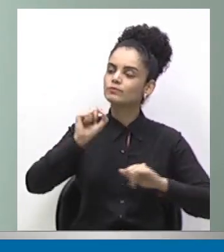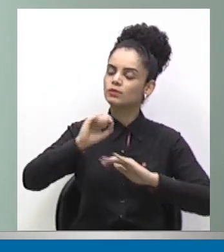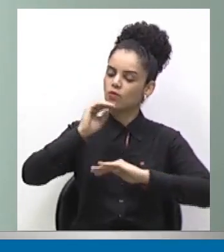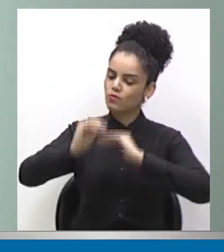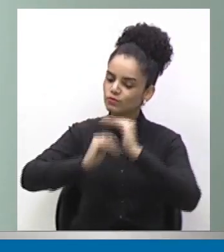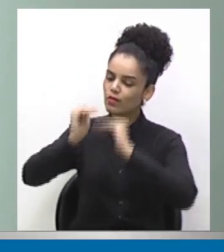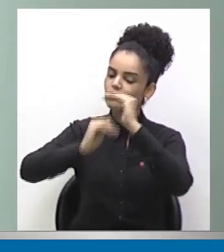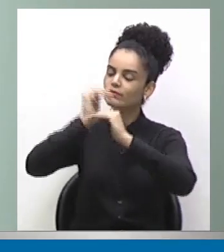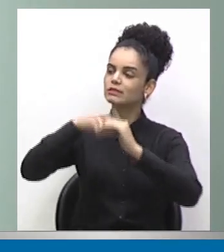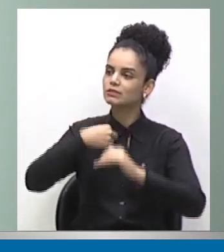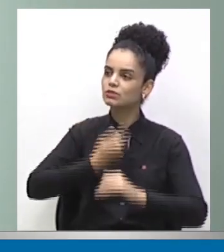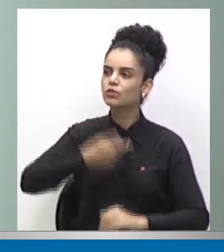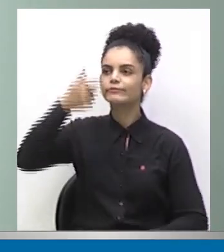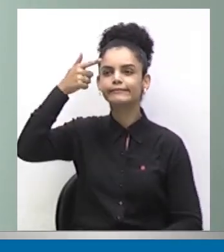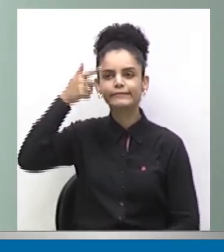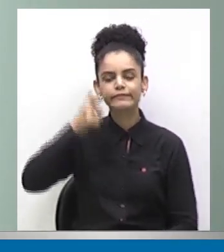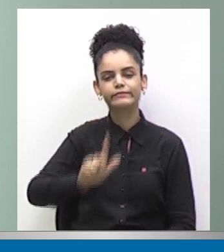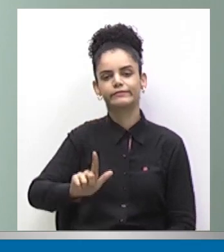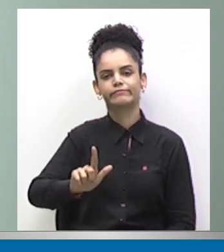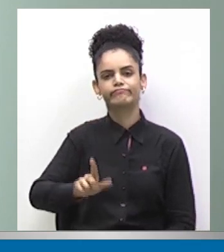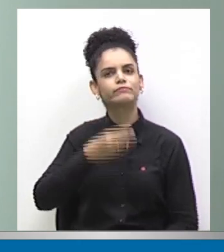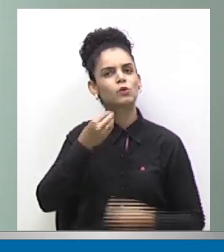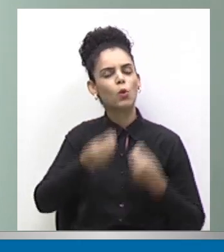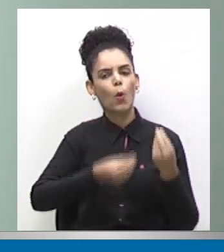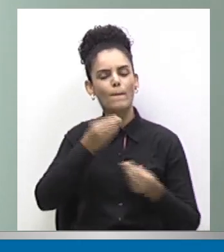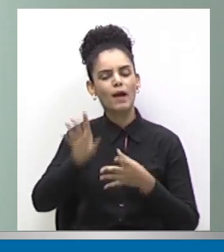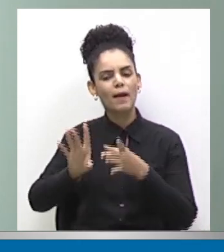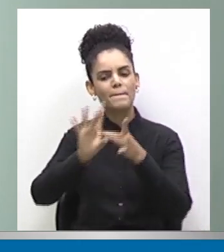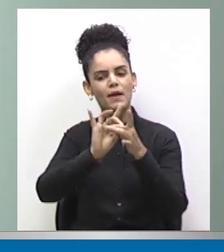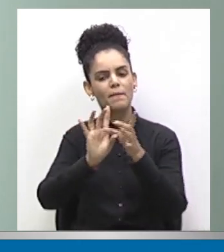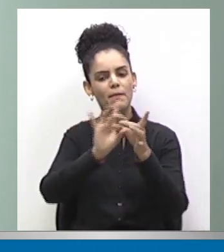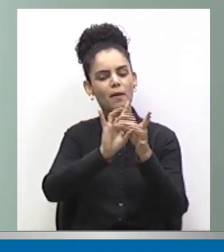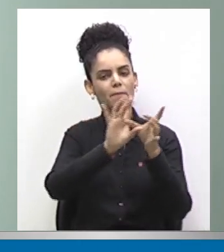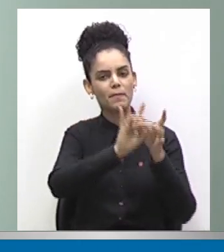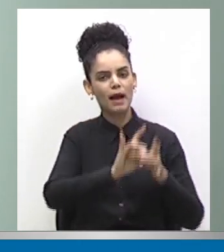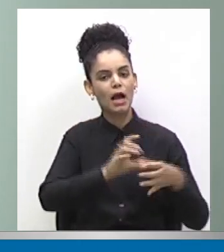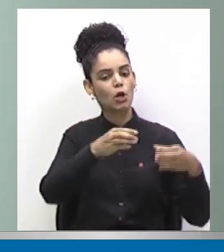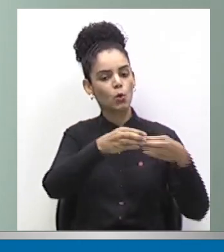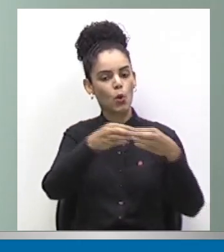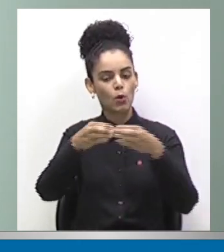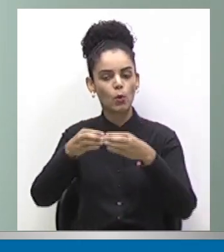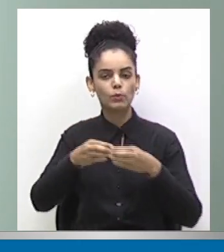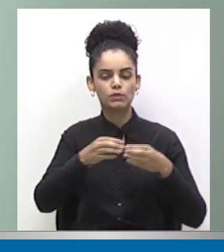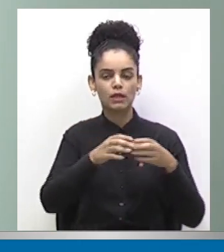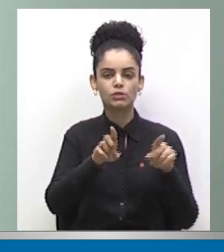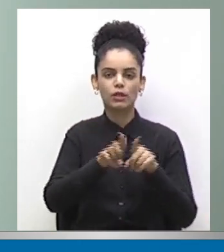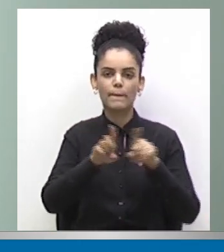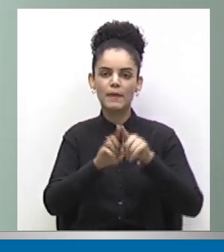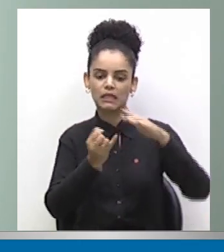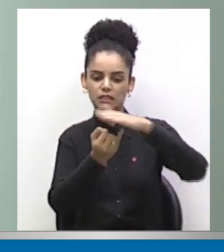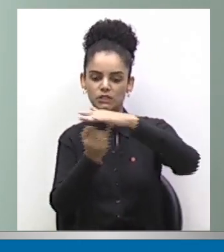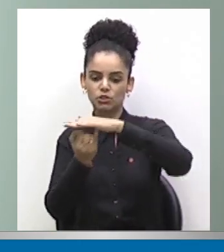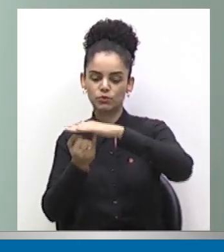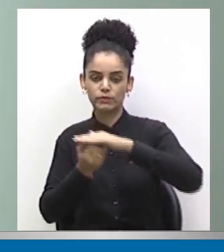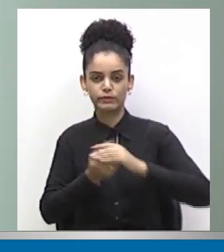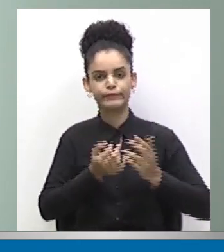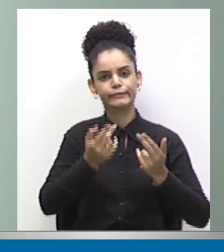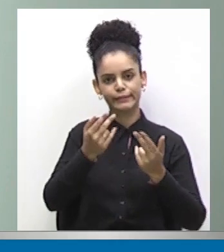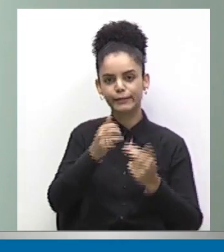conseguido graças às parcerias com a comunidade e com as instituições como esta casa.